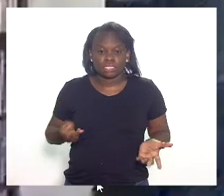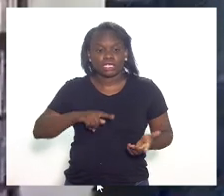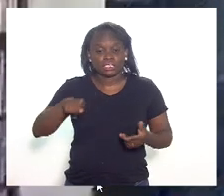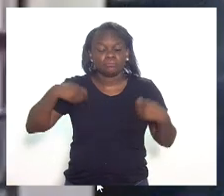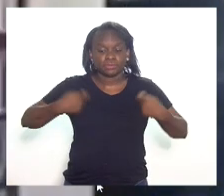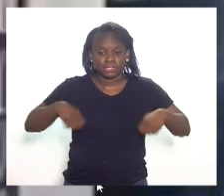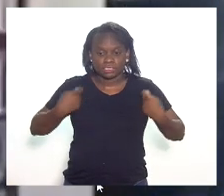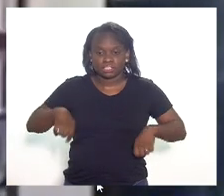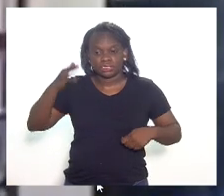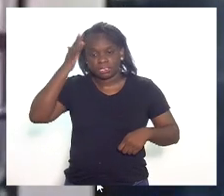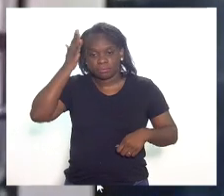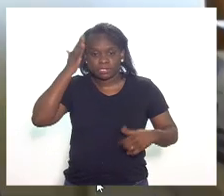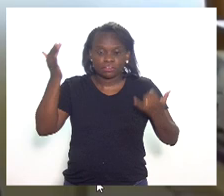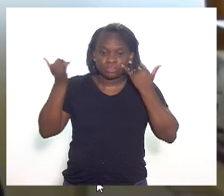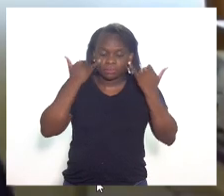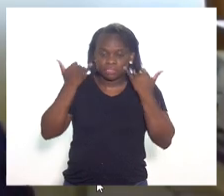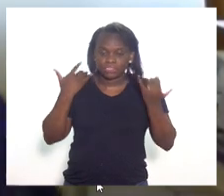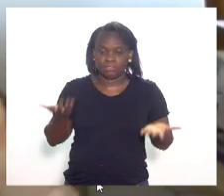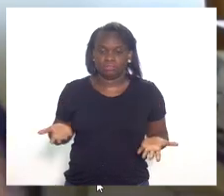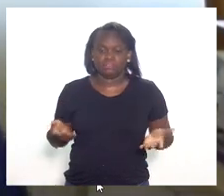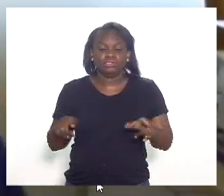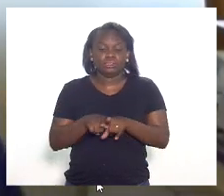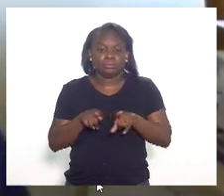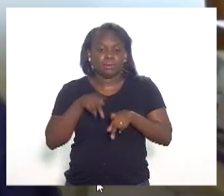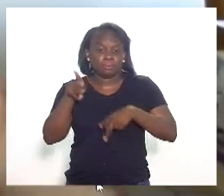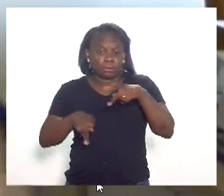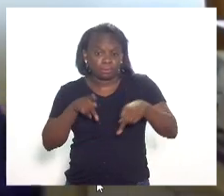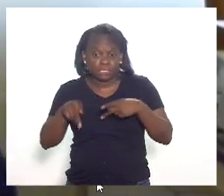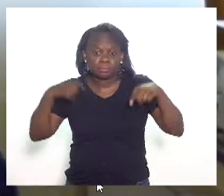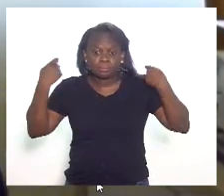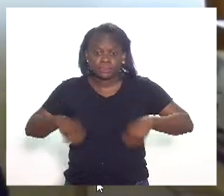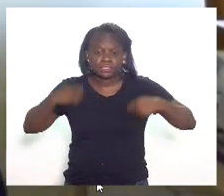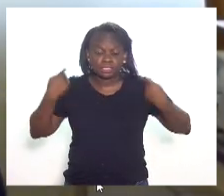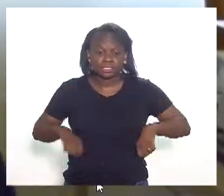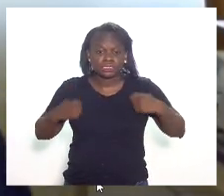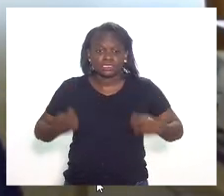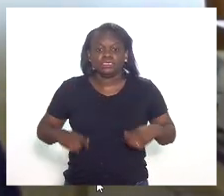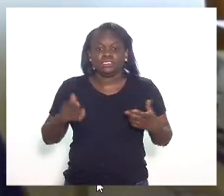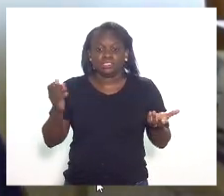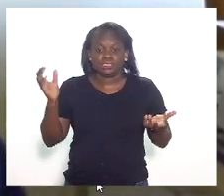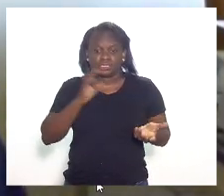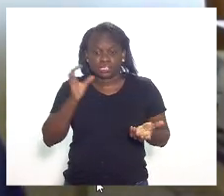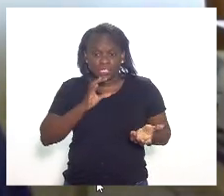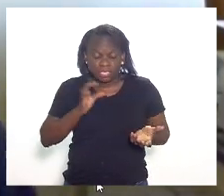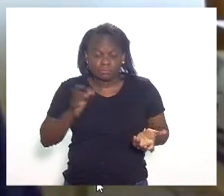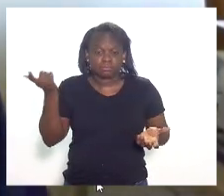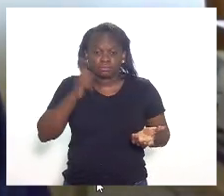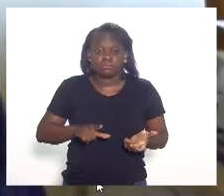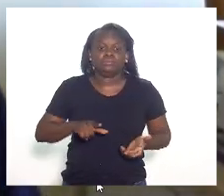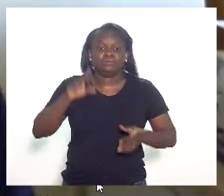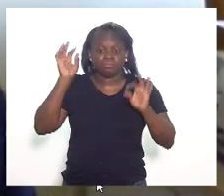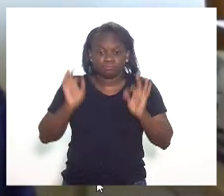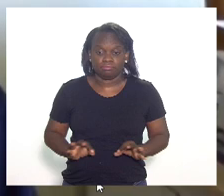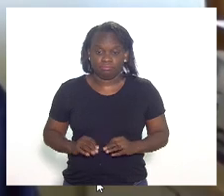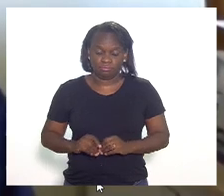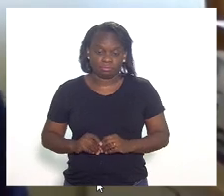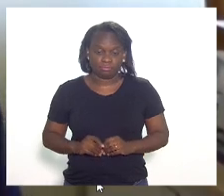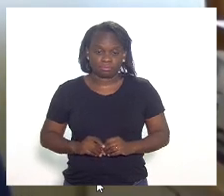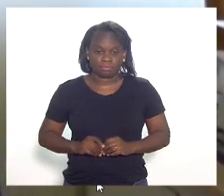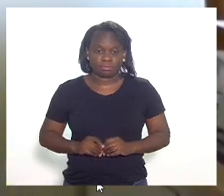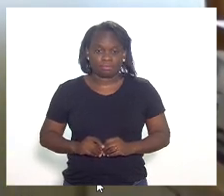precisamos dessa informação. E a população precisa que isso aconteça de fato.